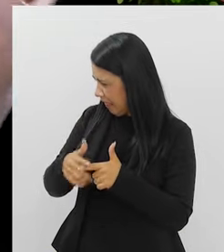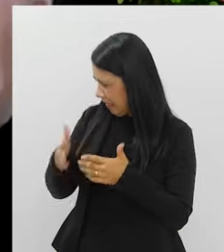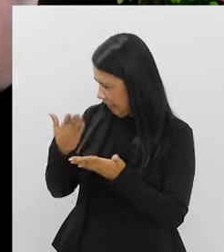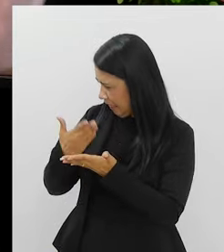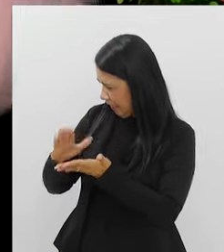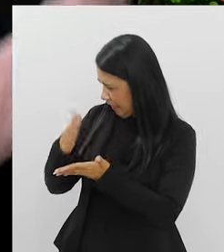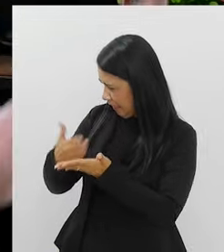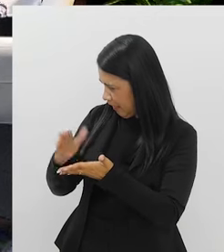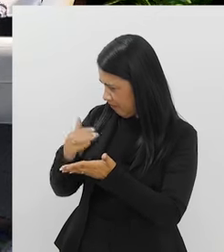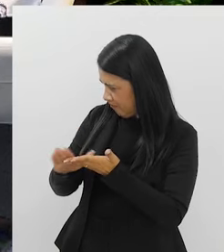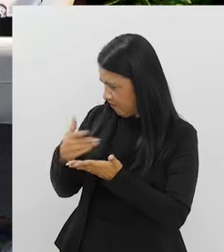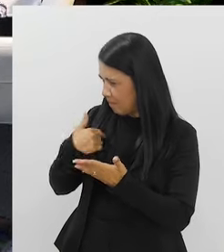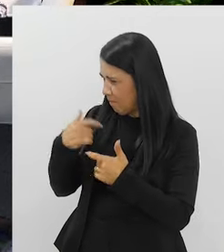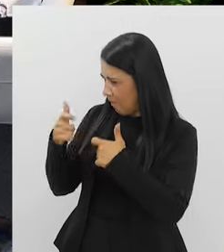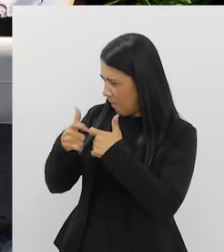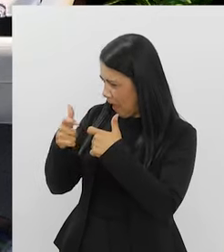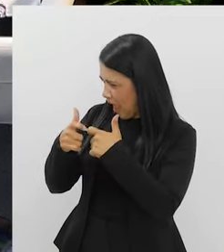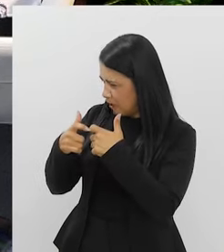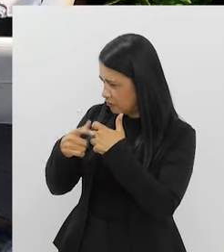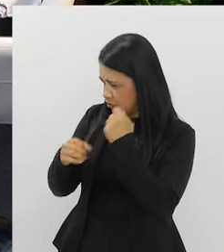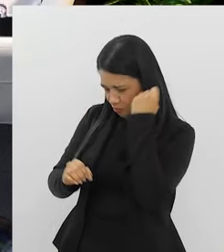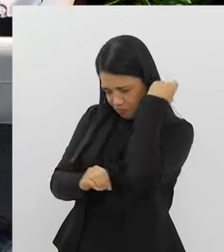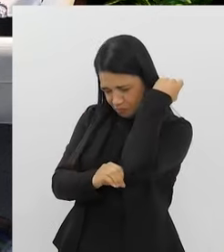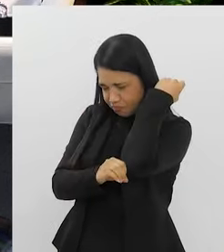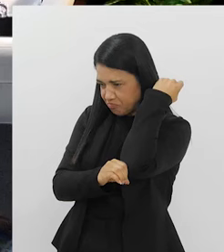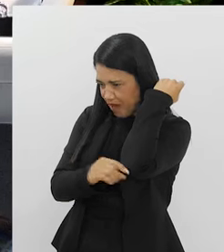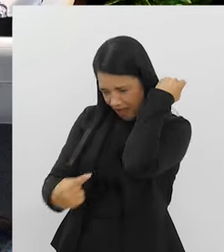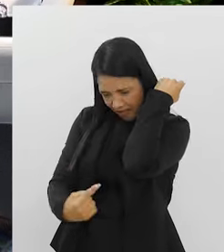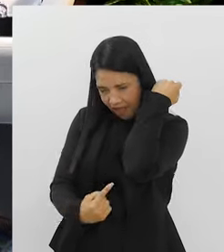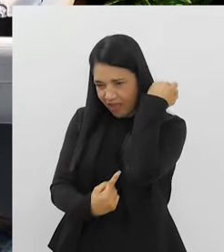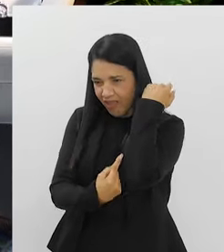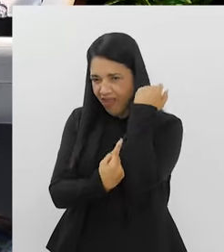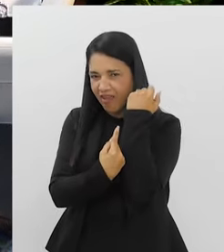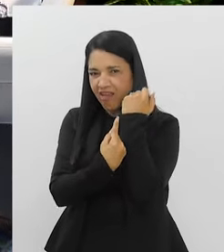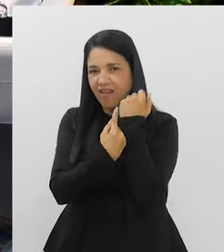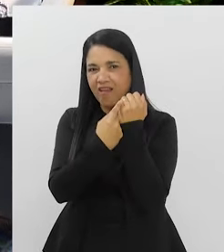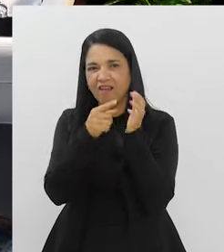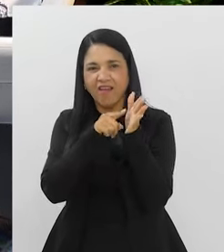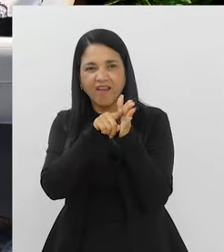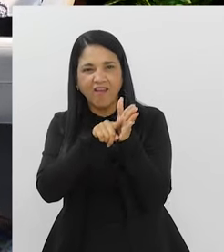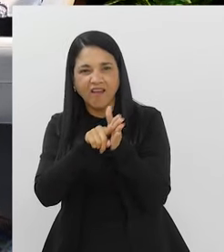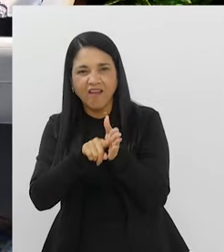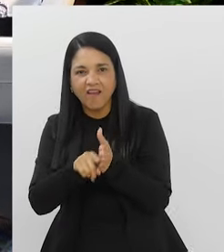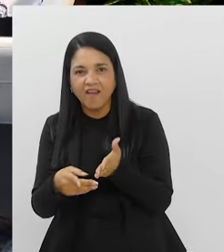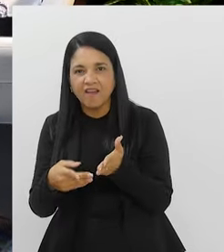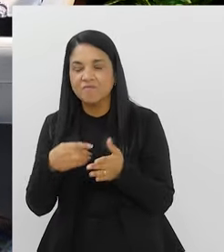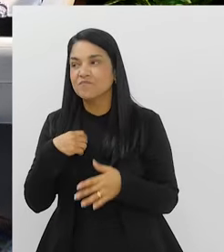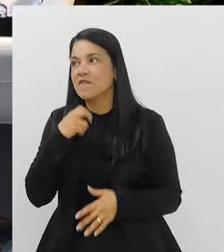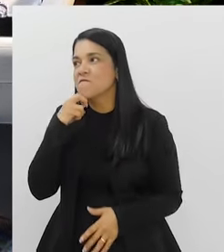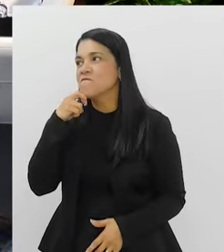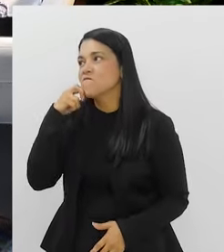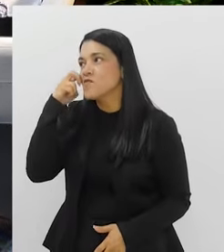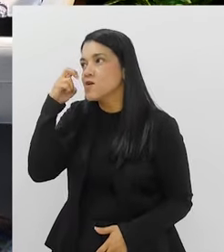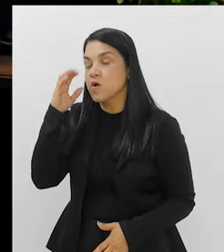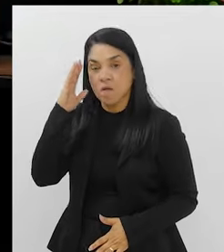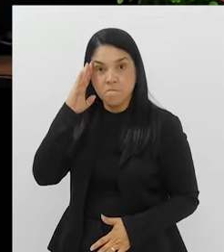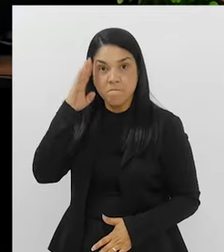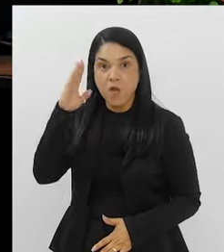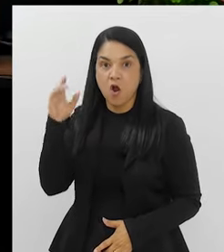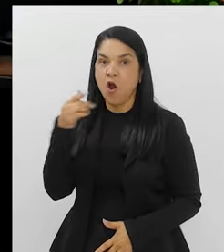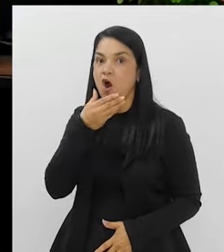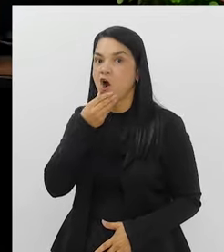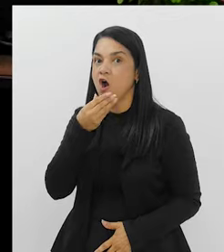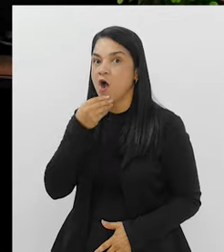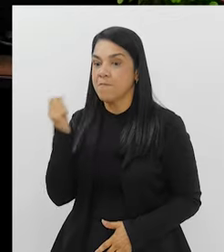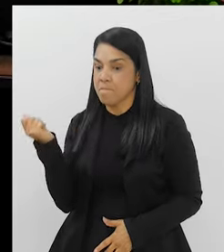o dedo no meu ônus? Entendeu? Tem uma vergonha muito grande em cima disso. Principalmente